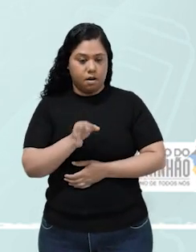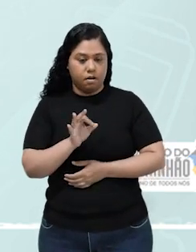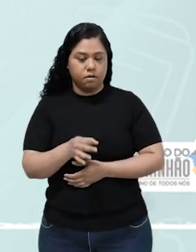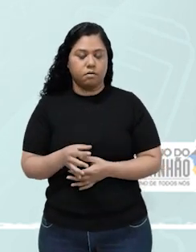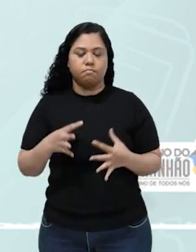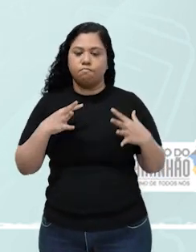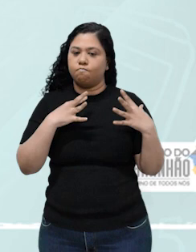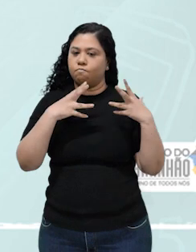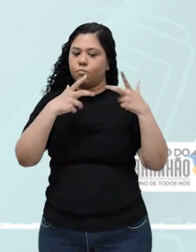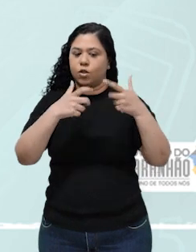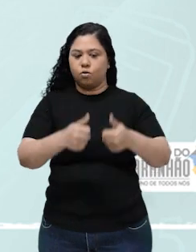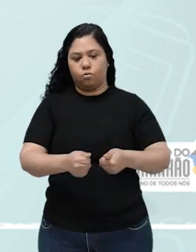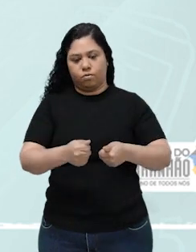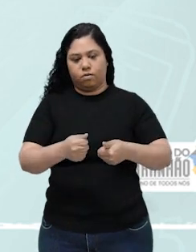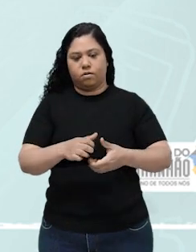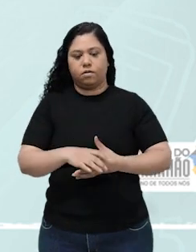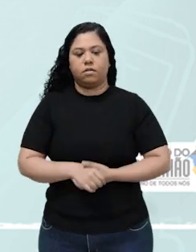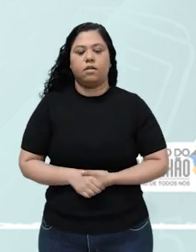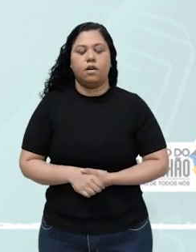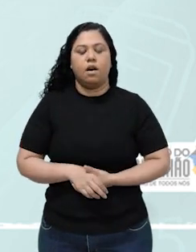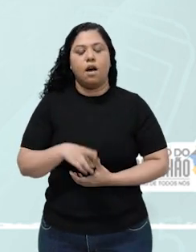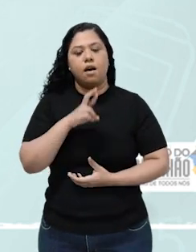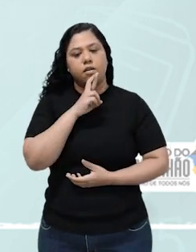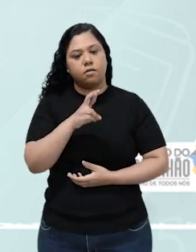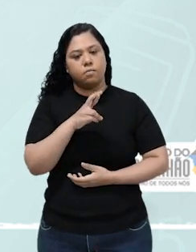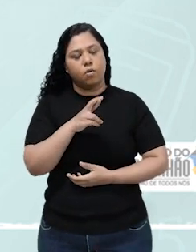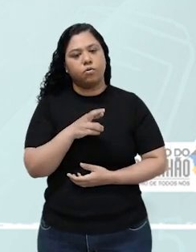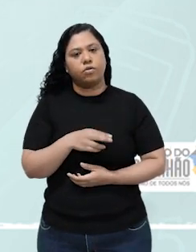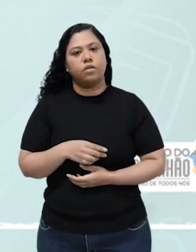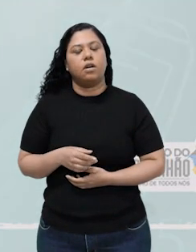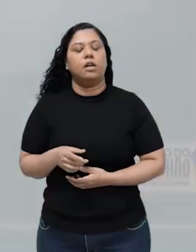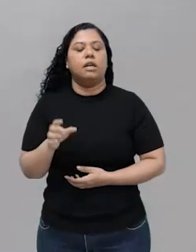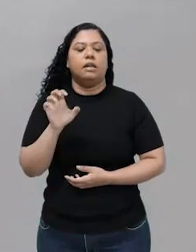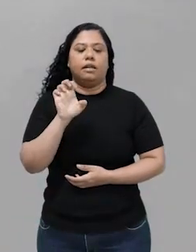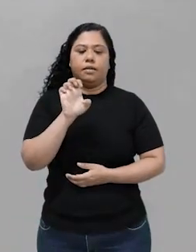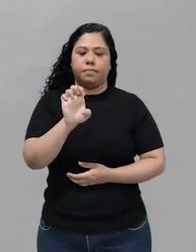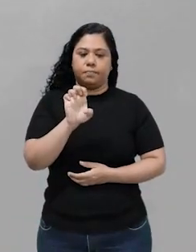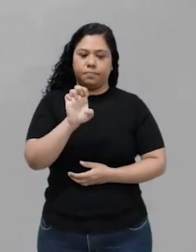todas as afirmações. Resposta, letra E.